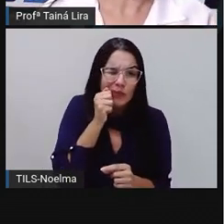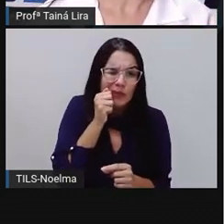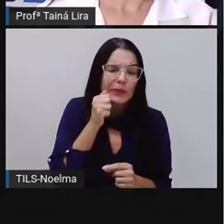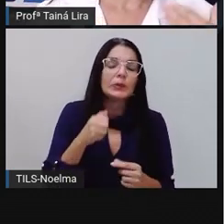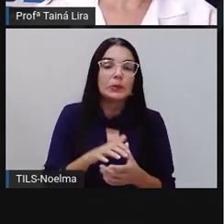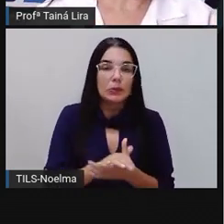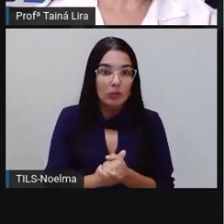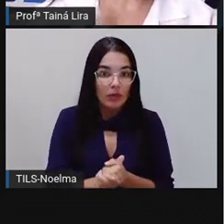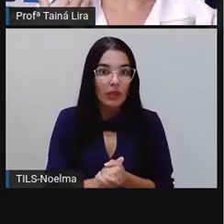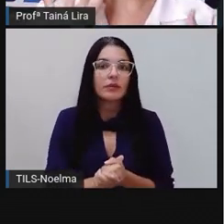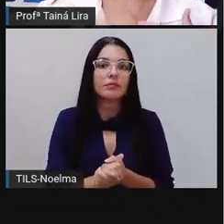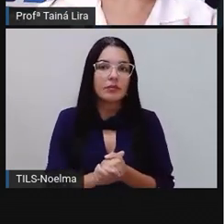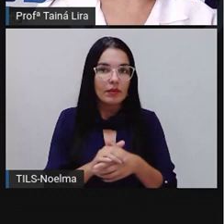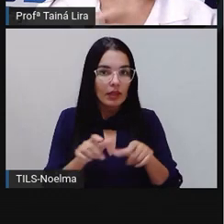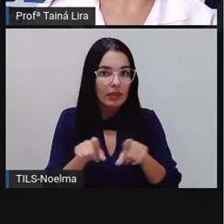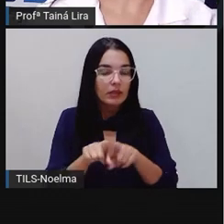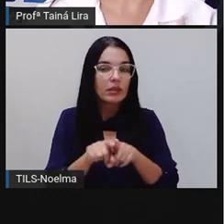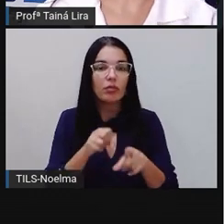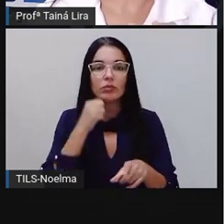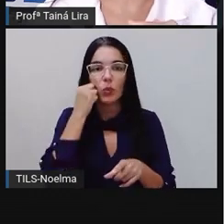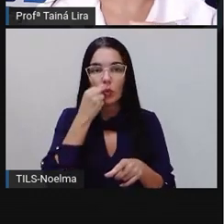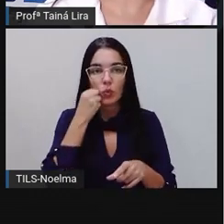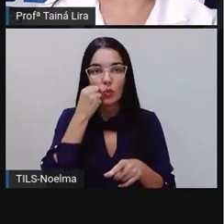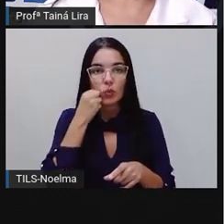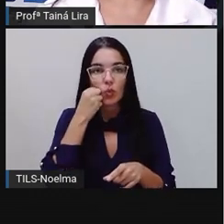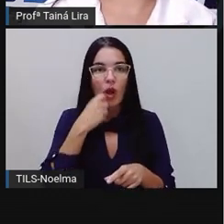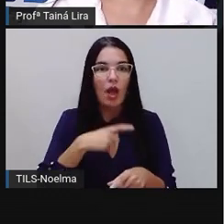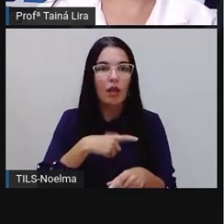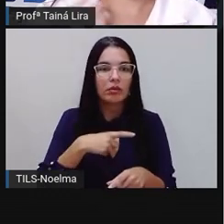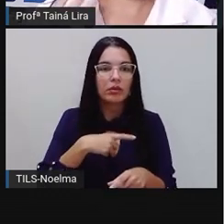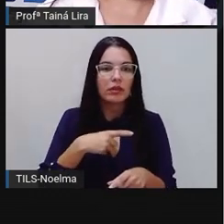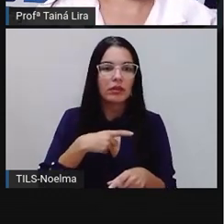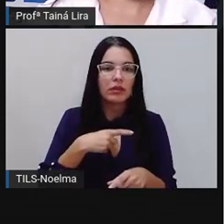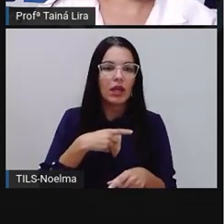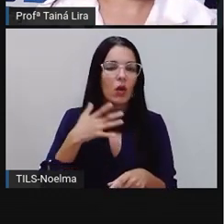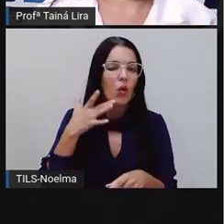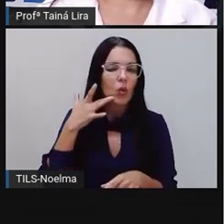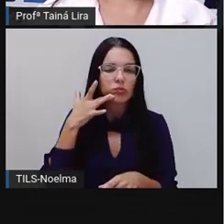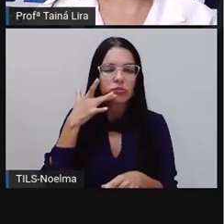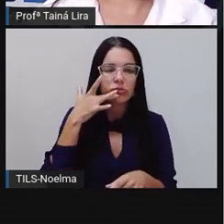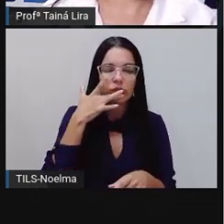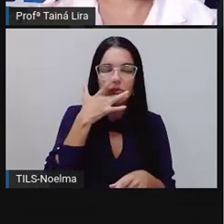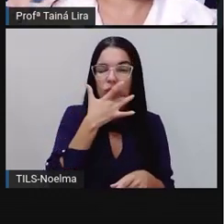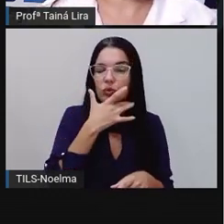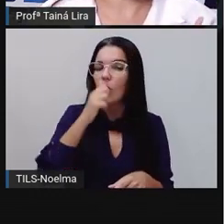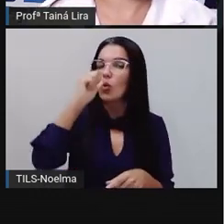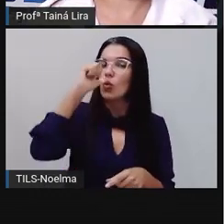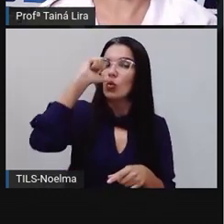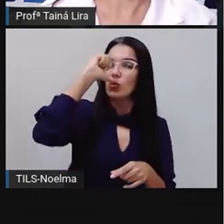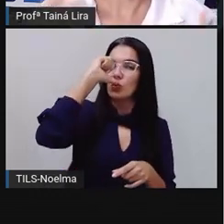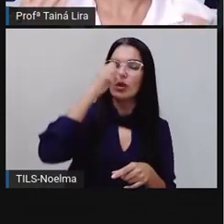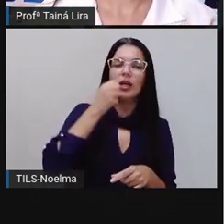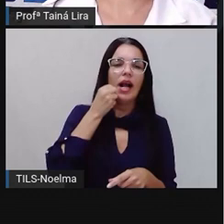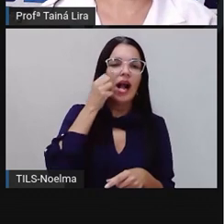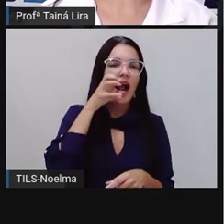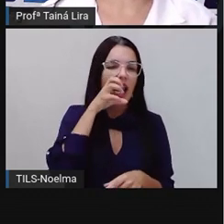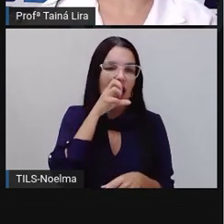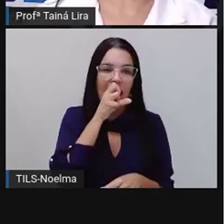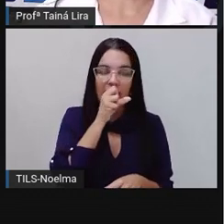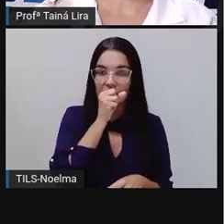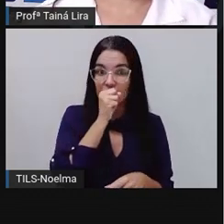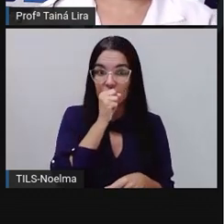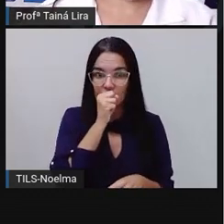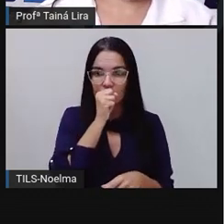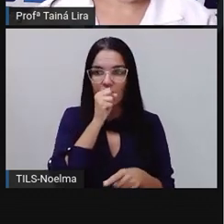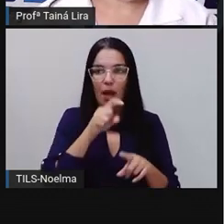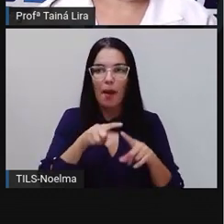tá bom? E é um suco, ó, que tem o sabor mesmo da laranja. Parece que você tá tomando um suco de laranja. Só que